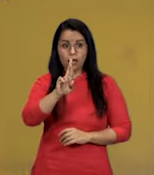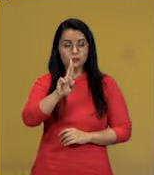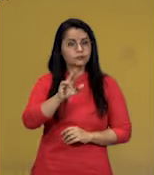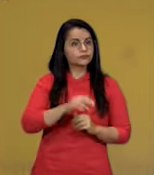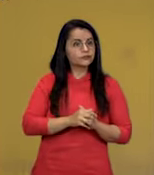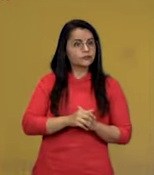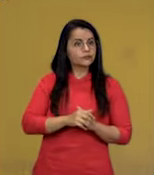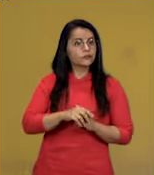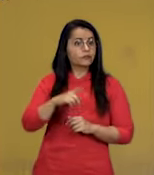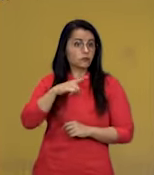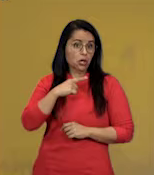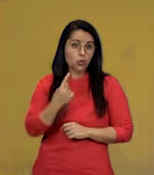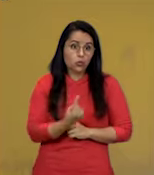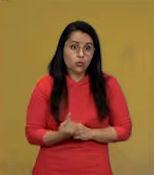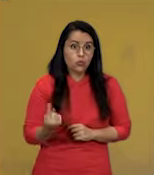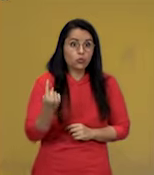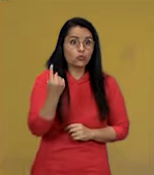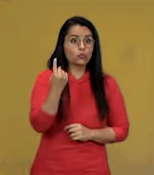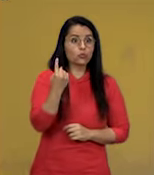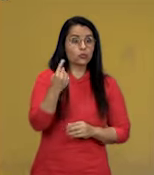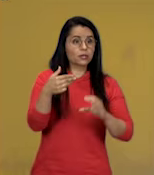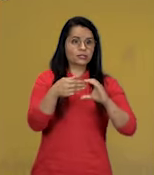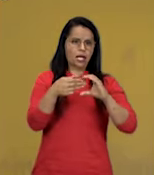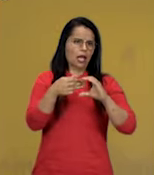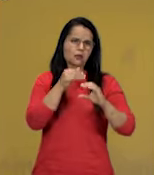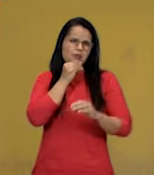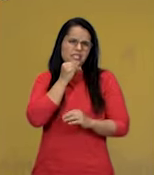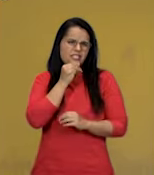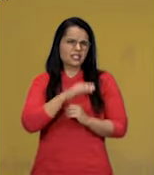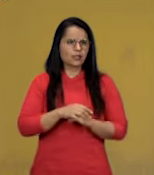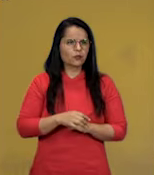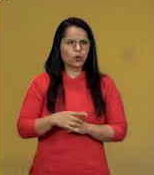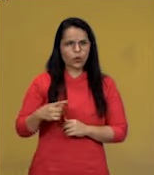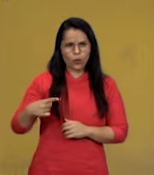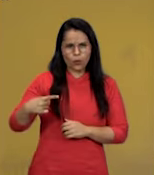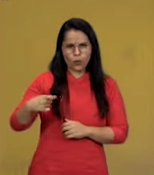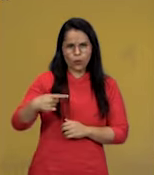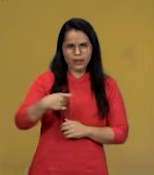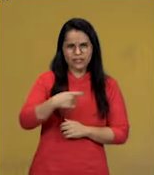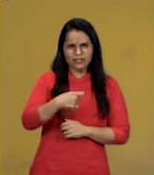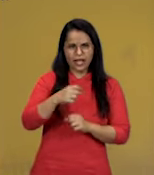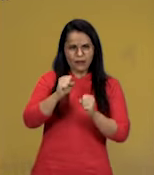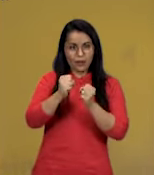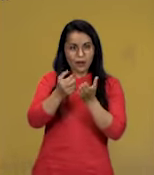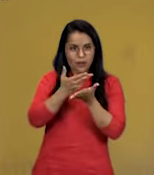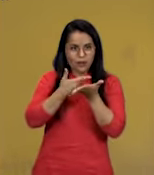organismo unicelular, pode ser uma bactéria. Vamos desenhar uma célula bacteriana.